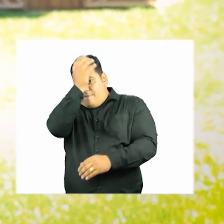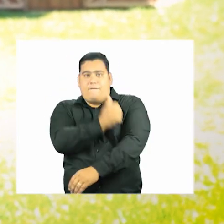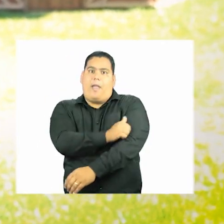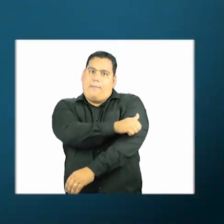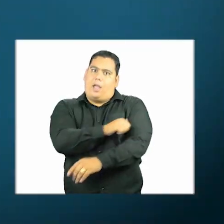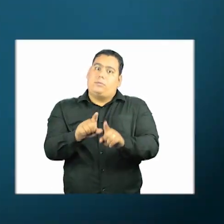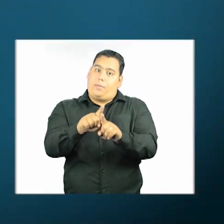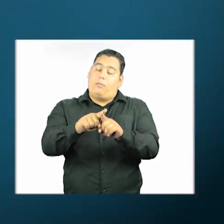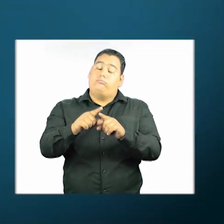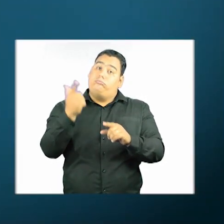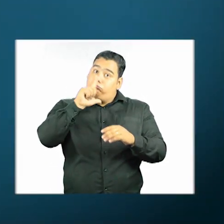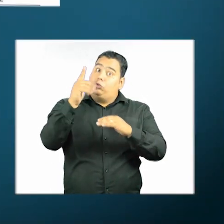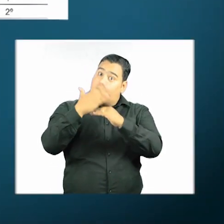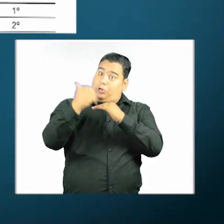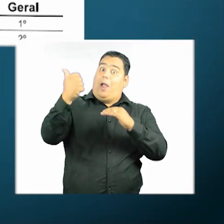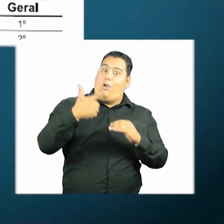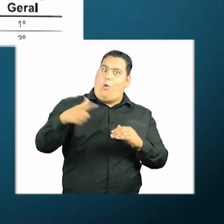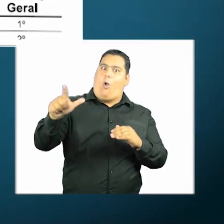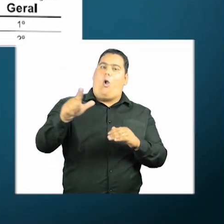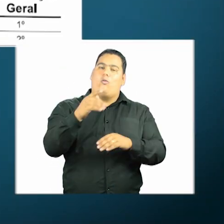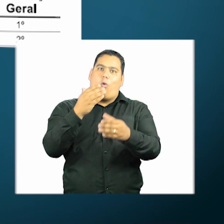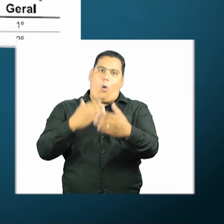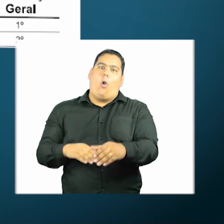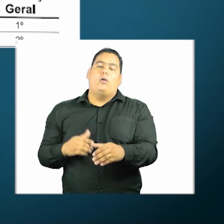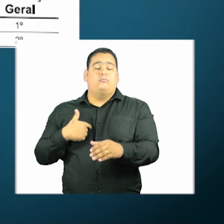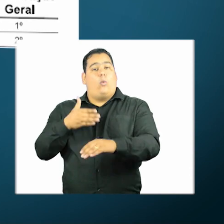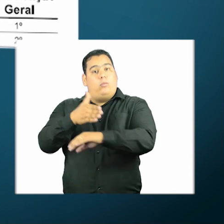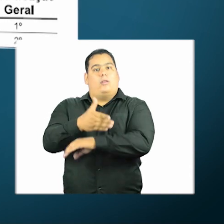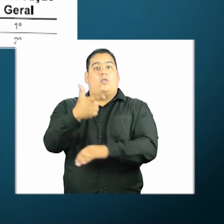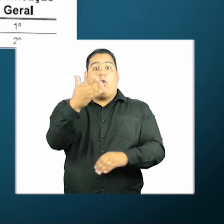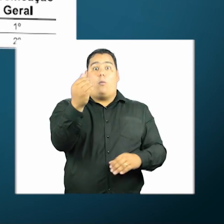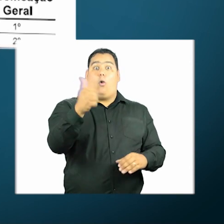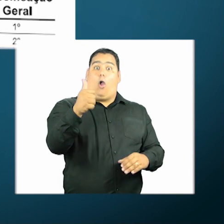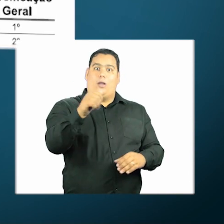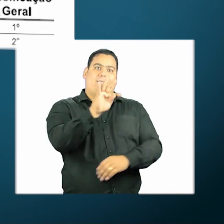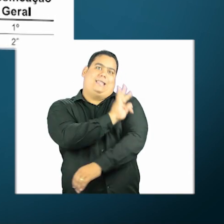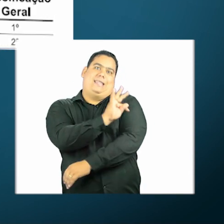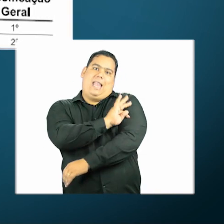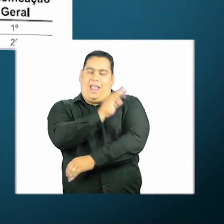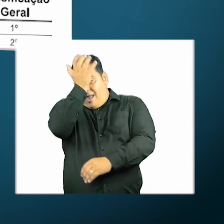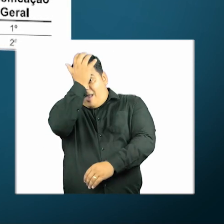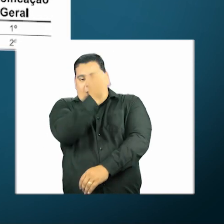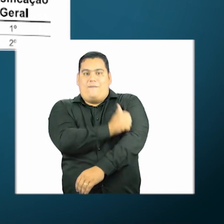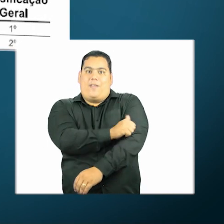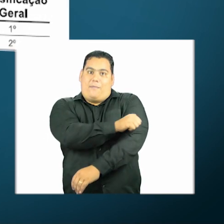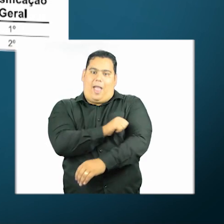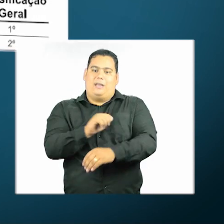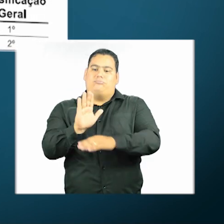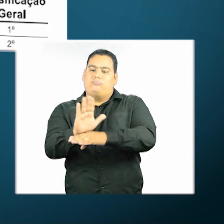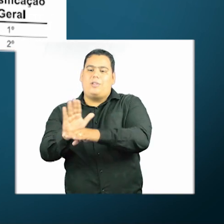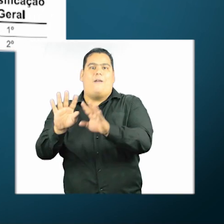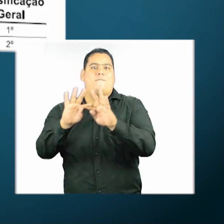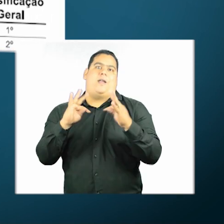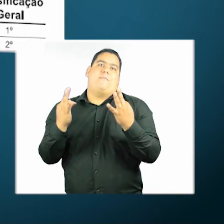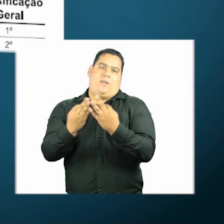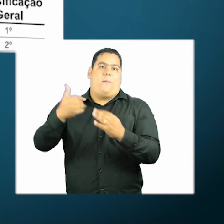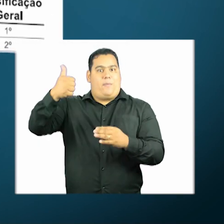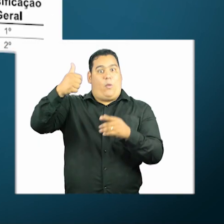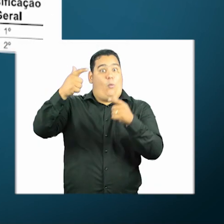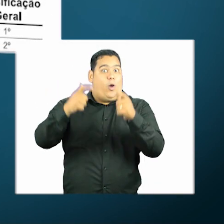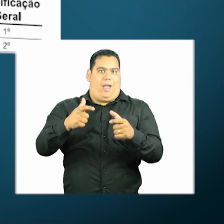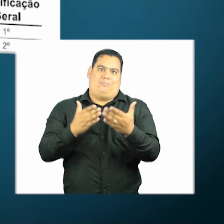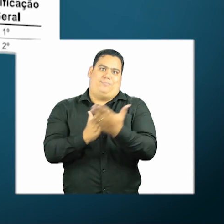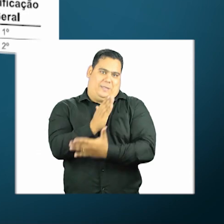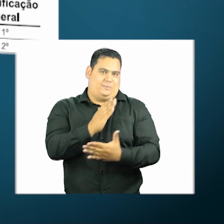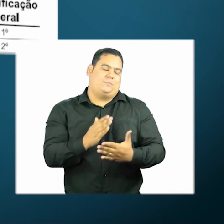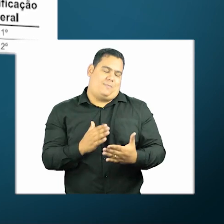fui chamada no outro concurso, entrei em 2011 como técnico de enfermagem de satéliação da família, em primeiro lugar,